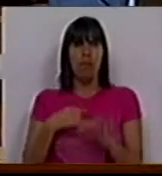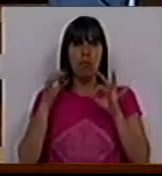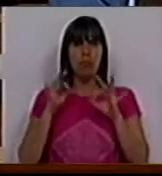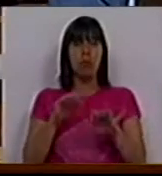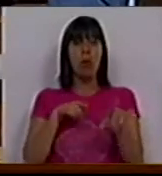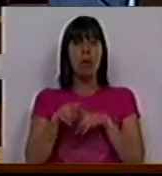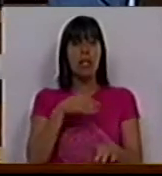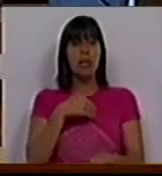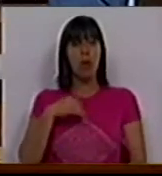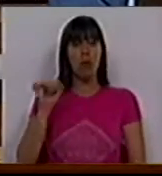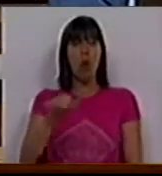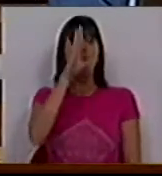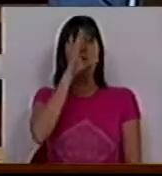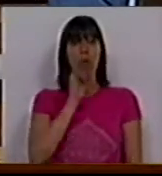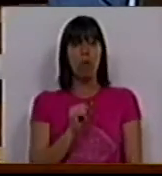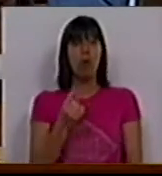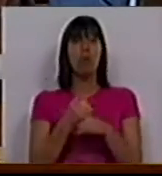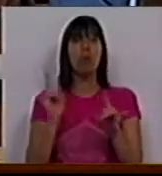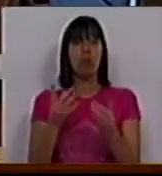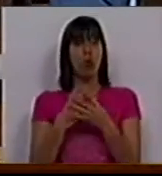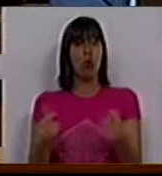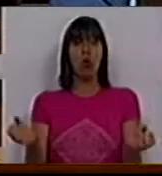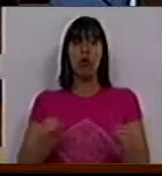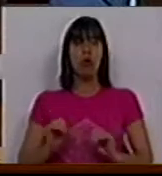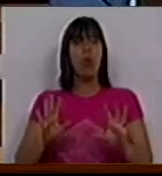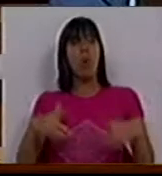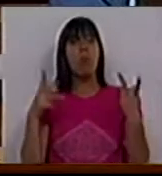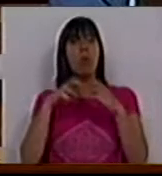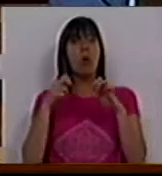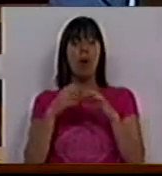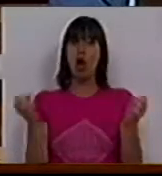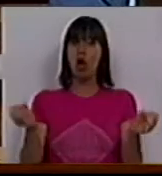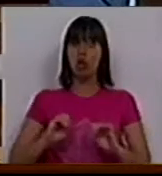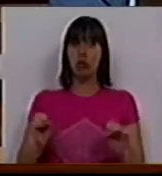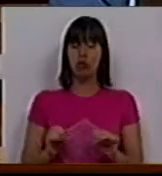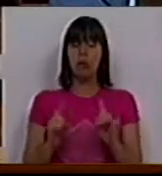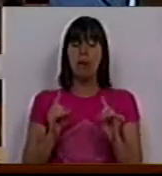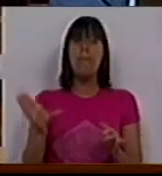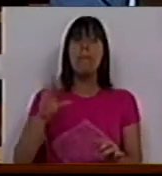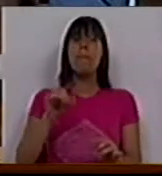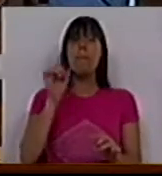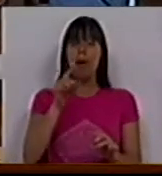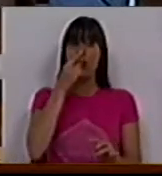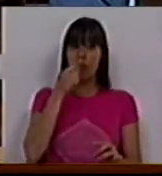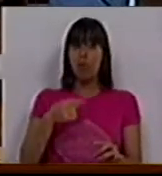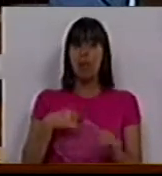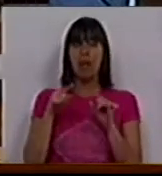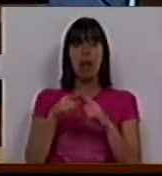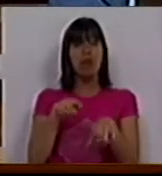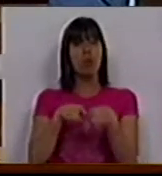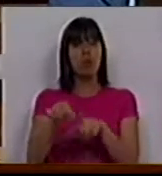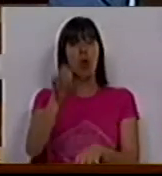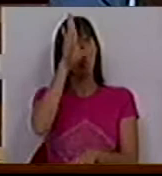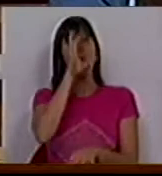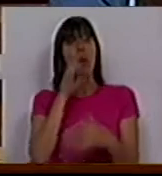a política de saúde do Governo porque não resolveu qualquer problema. E mais do que o fracasso da